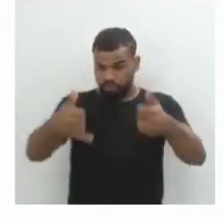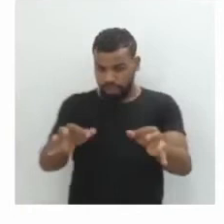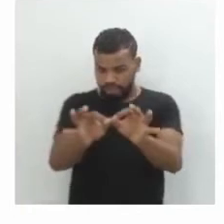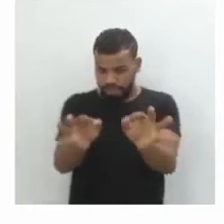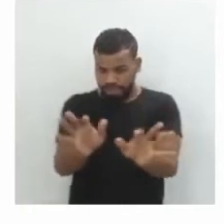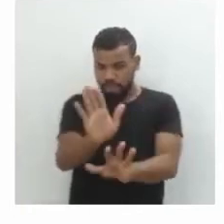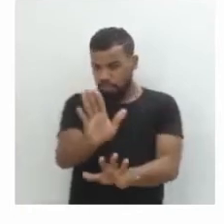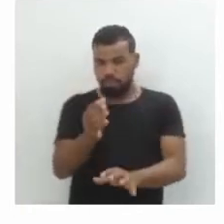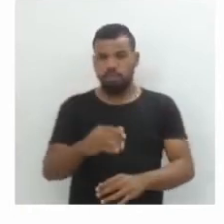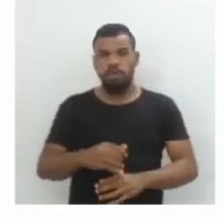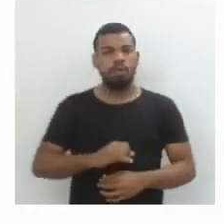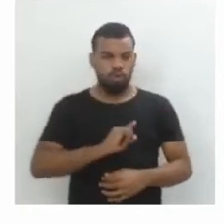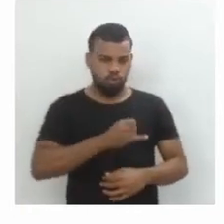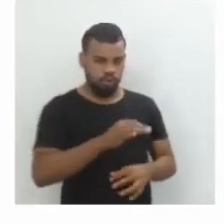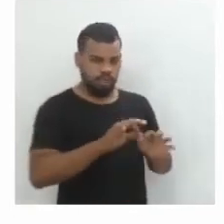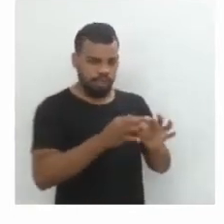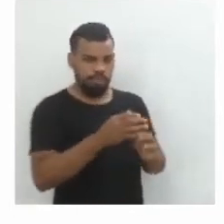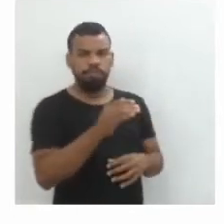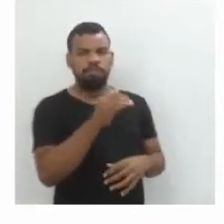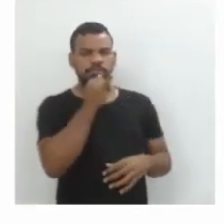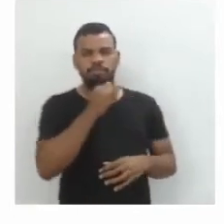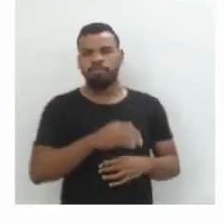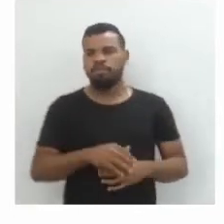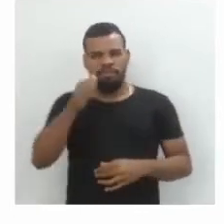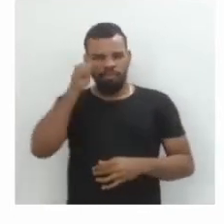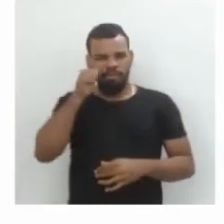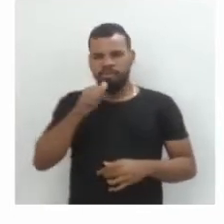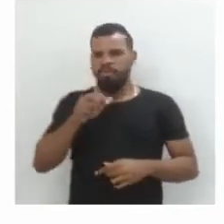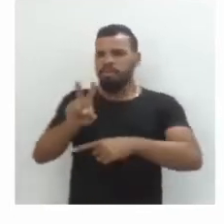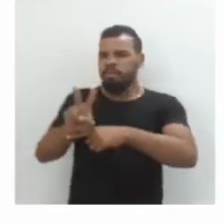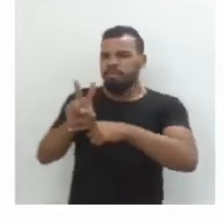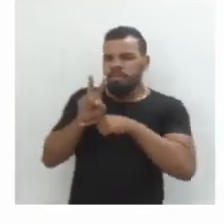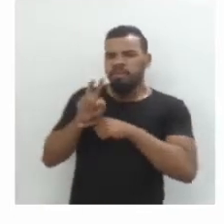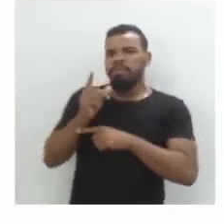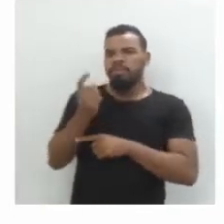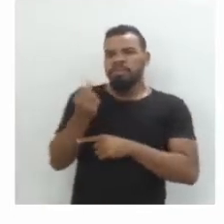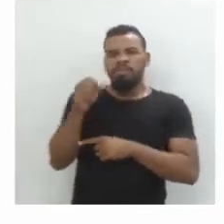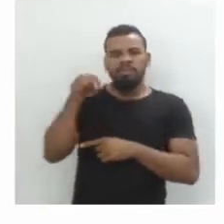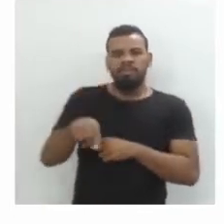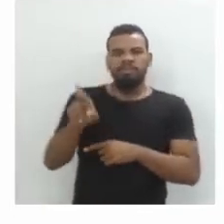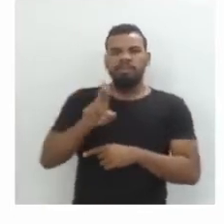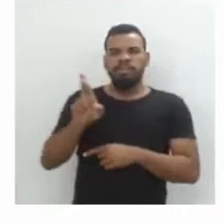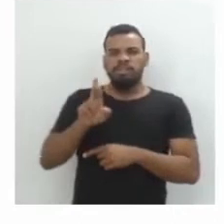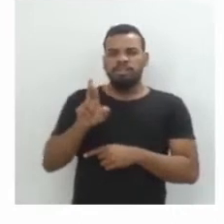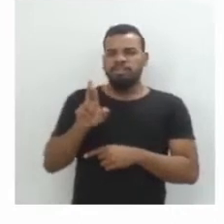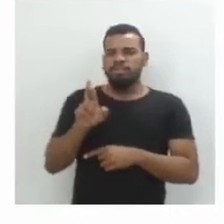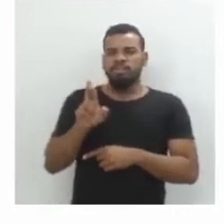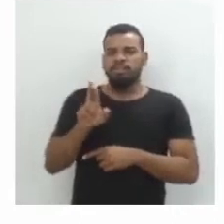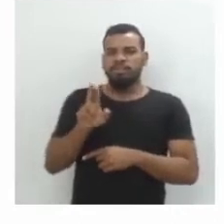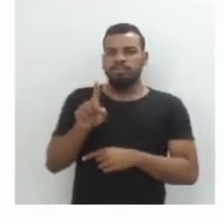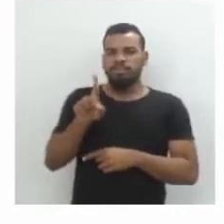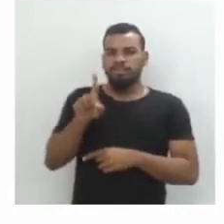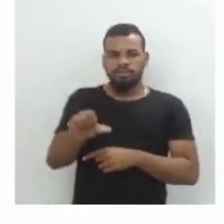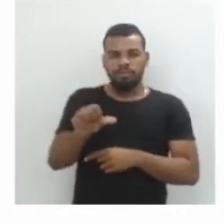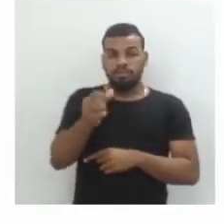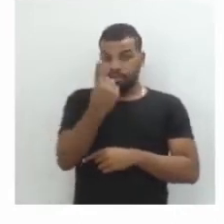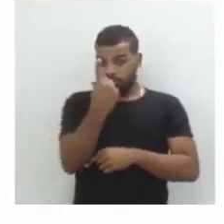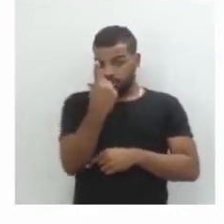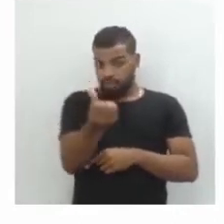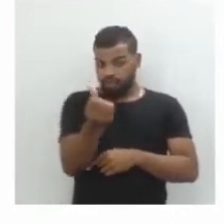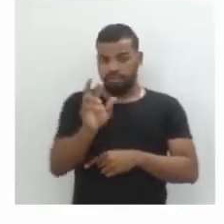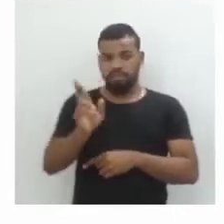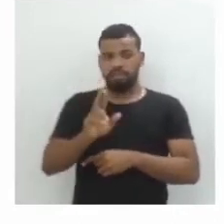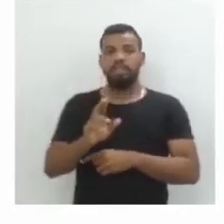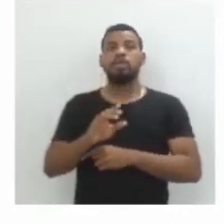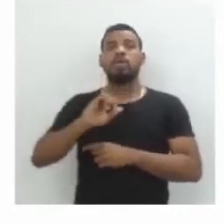Primeiro com juros simples. Marta fez um empréstimo de R$16.000,00, a taxa de juros simples anual de